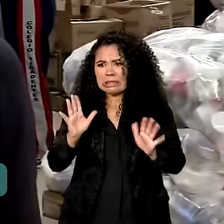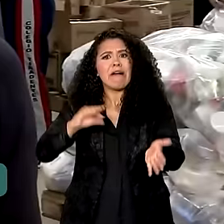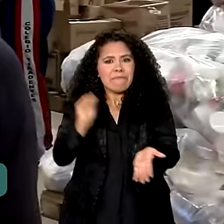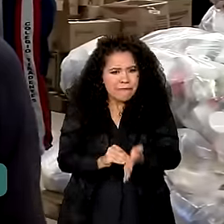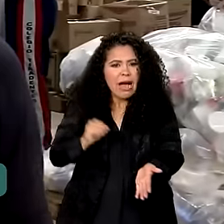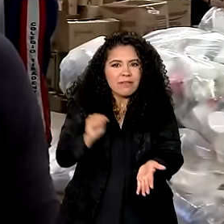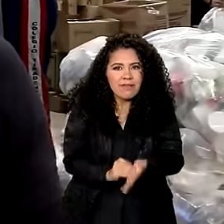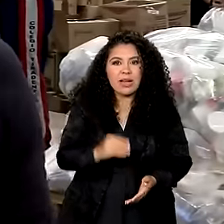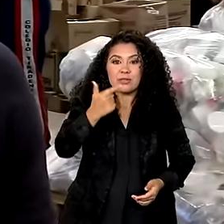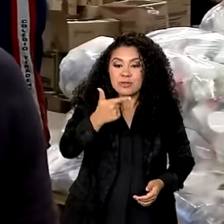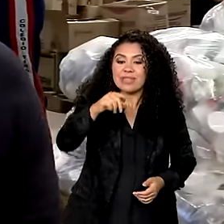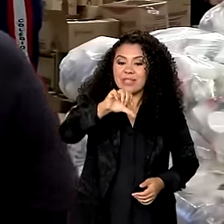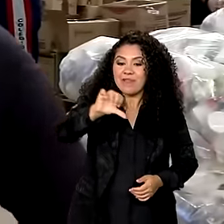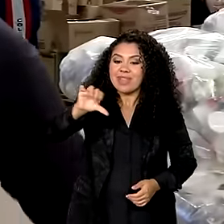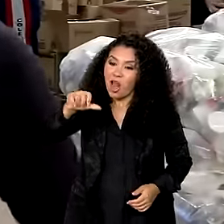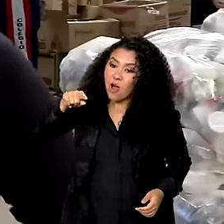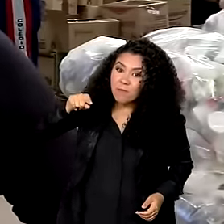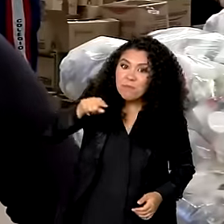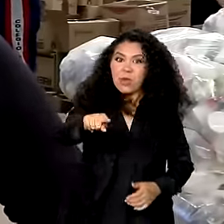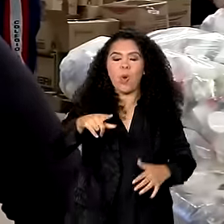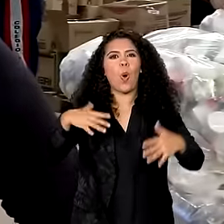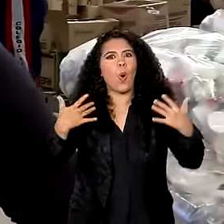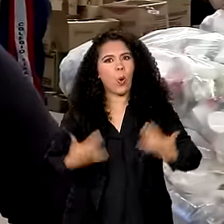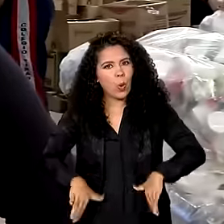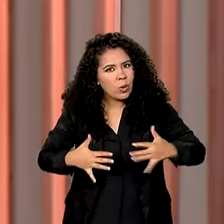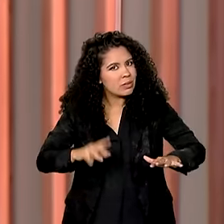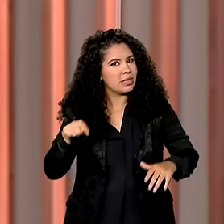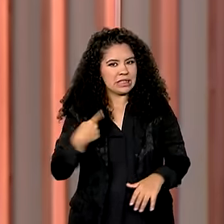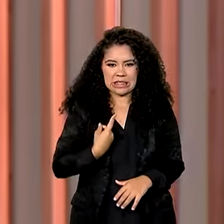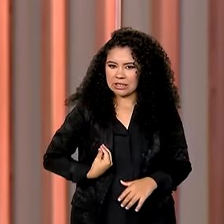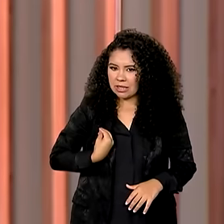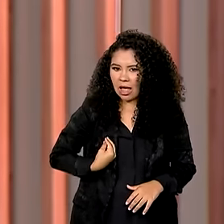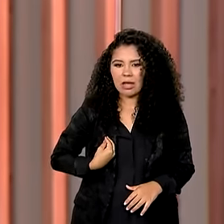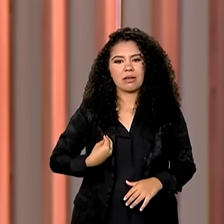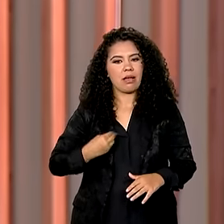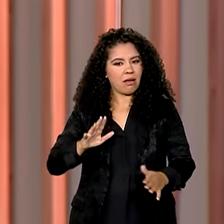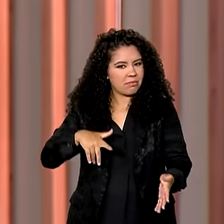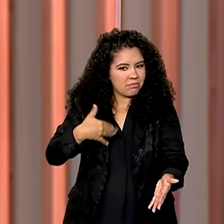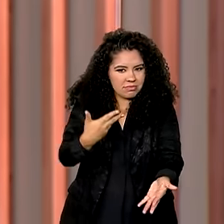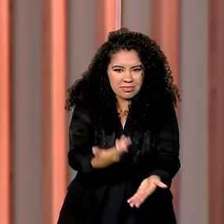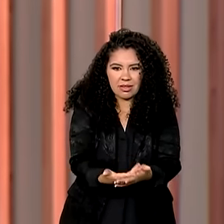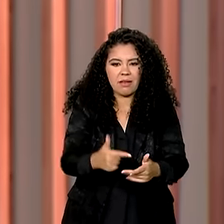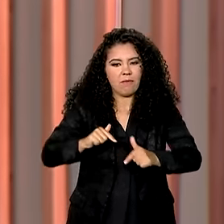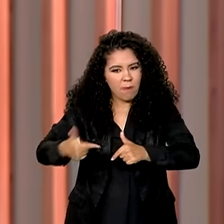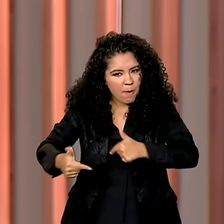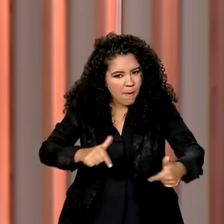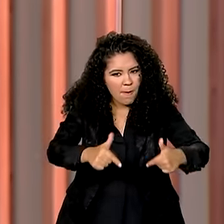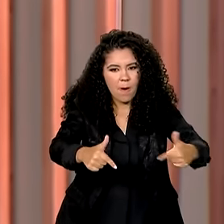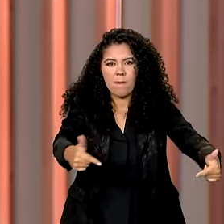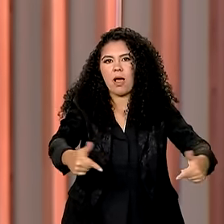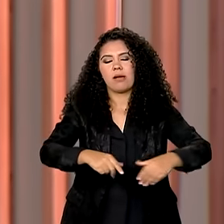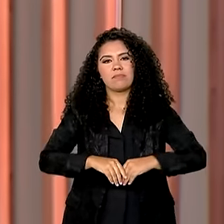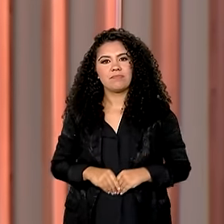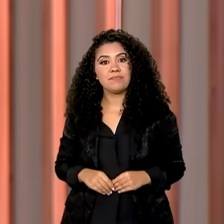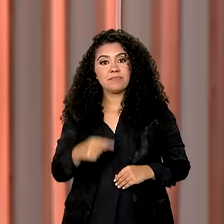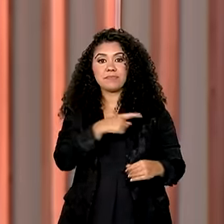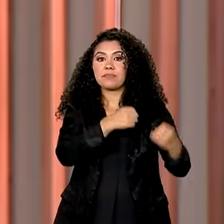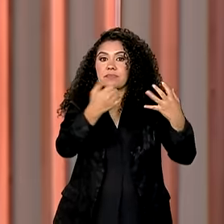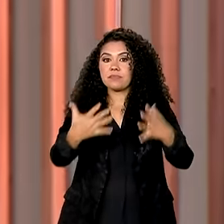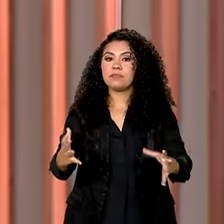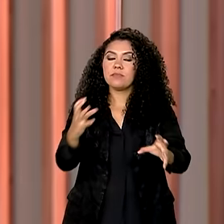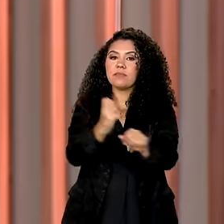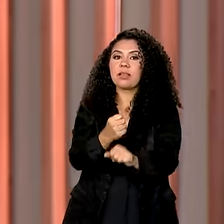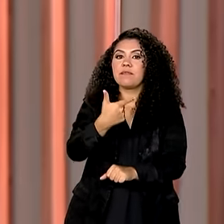faltam 299 mil. Então, a gente está aqui, enquanto tu der, enquanto tu tiver condições, vamos estar aqui. E cerca de 20